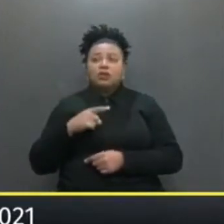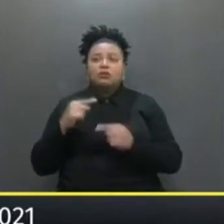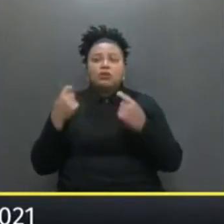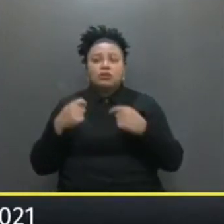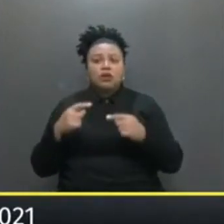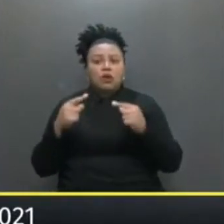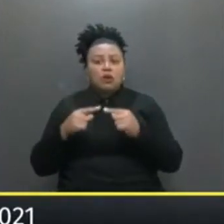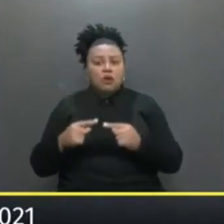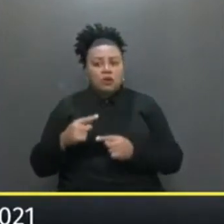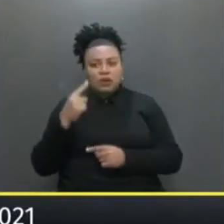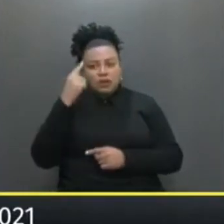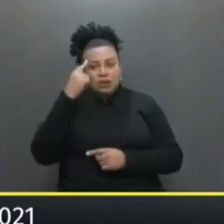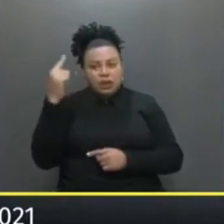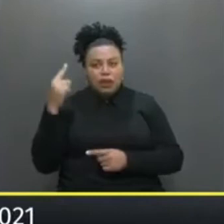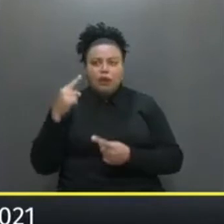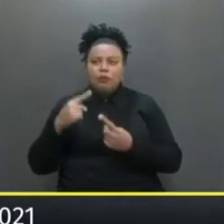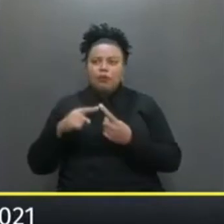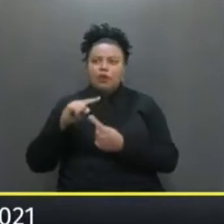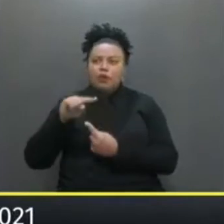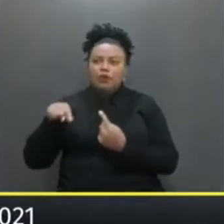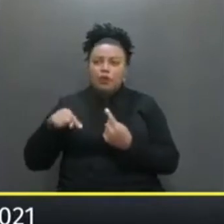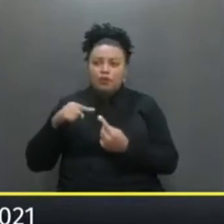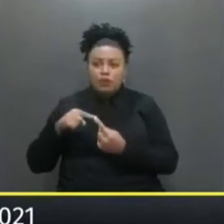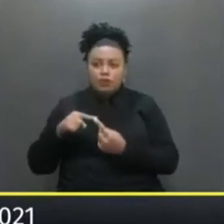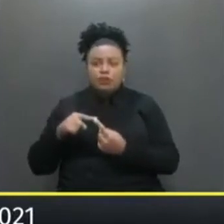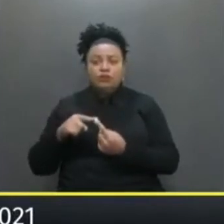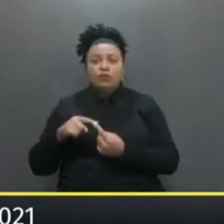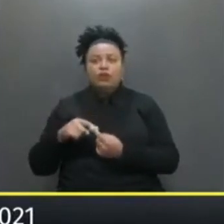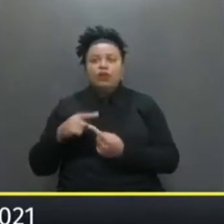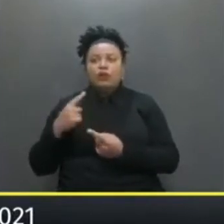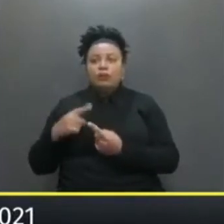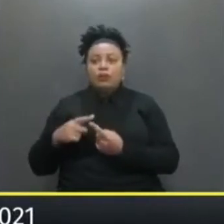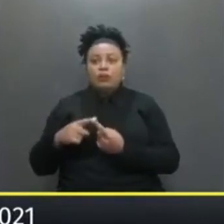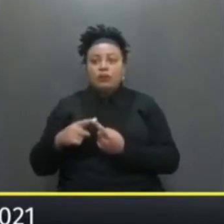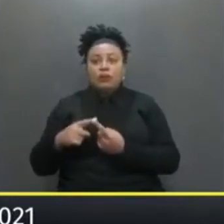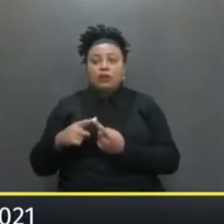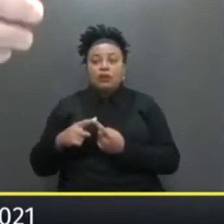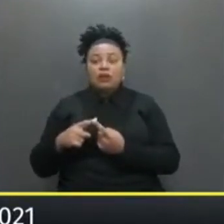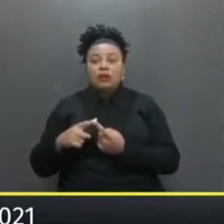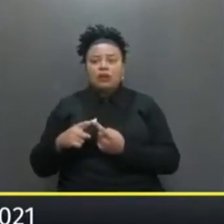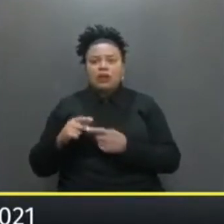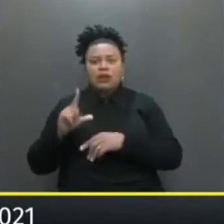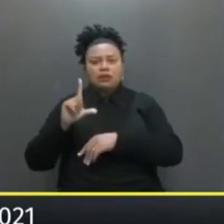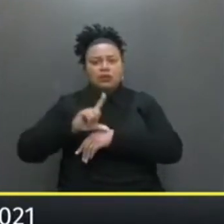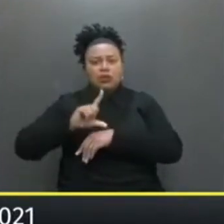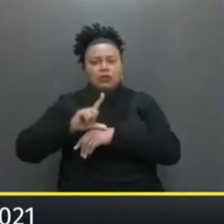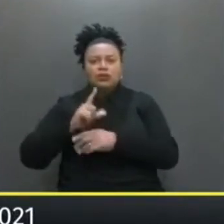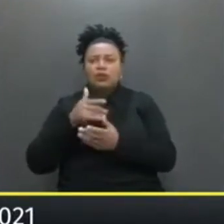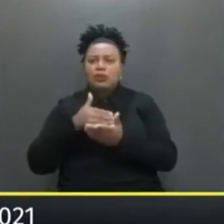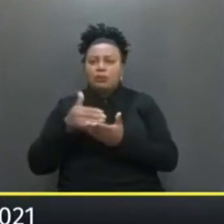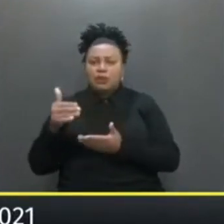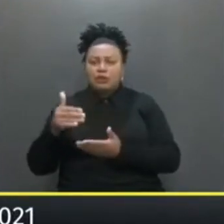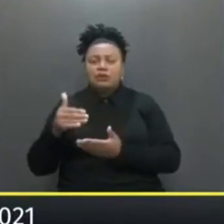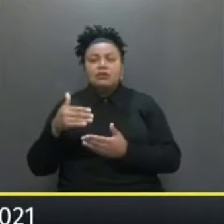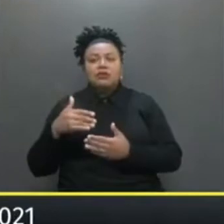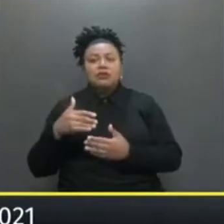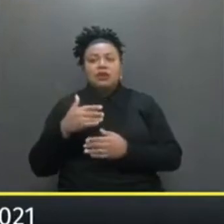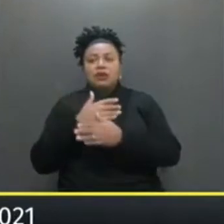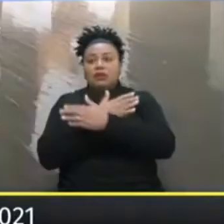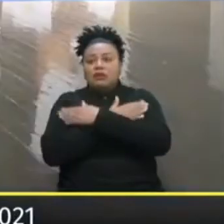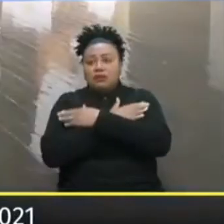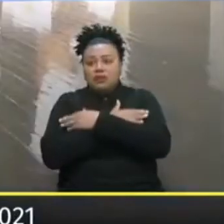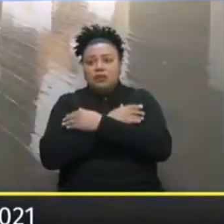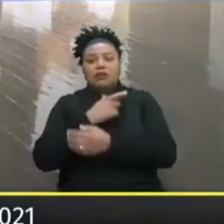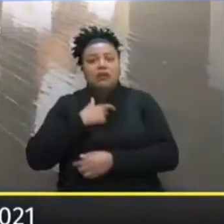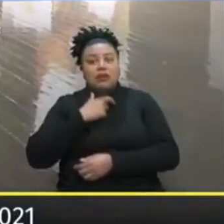A convergência De ideias Porque o objetivo Comum de todos Porque daqui a pouco Os lojistas começam A desempregar